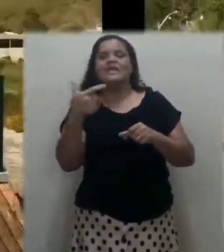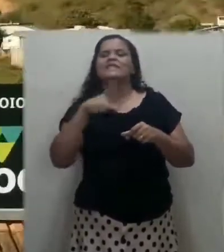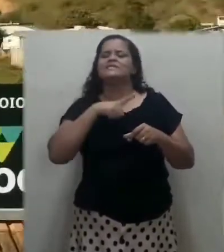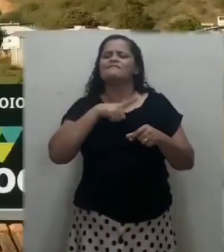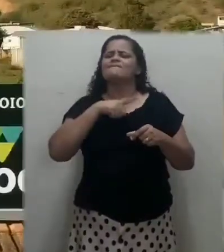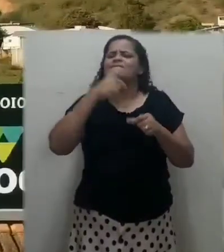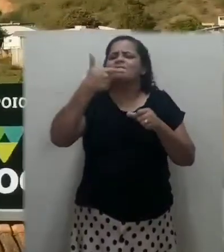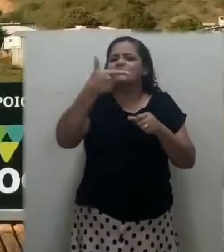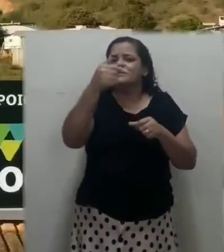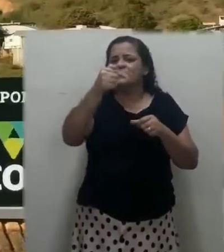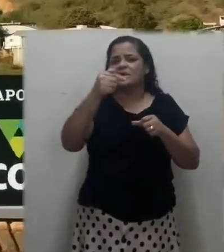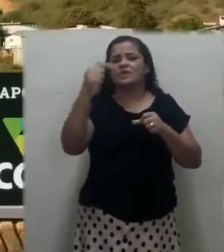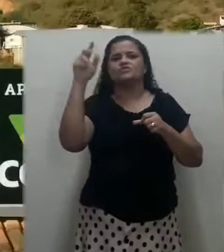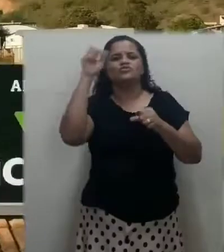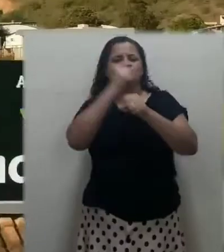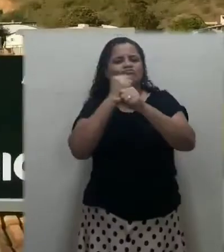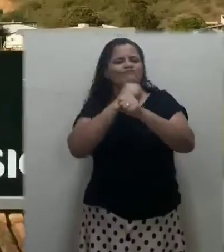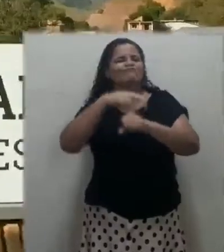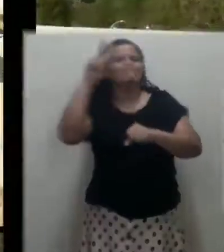anos de história.